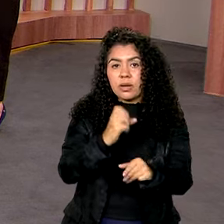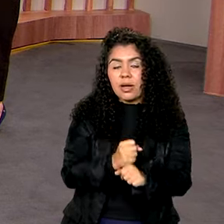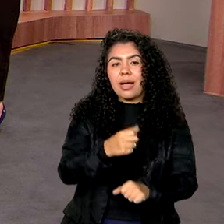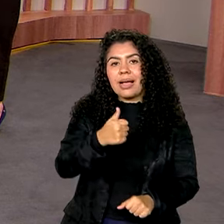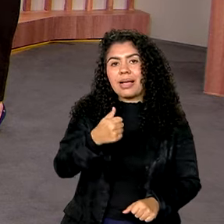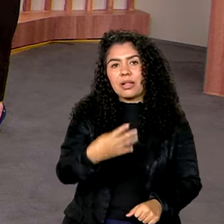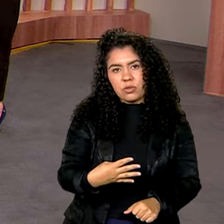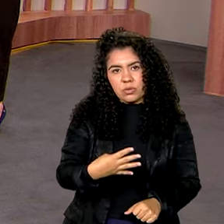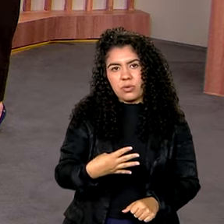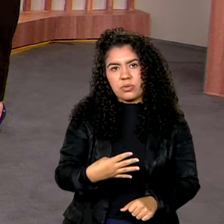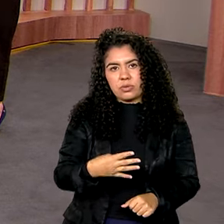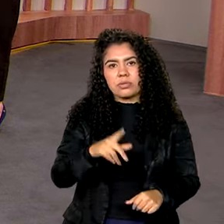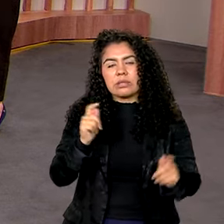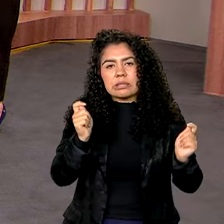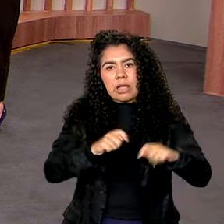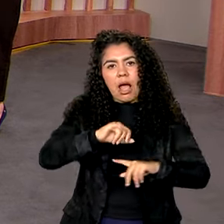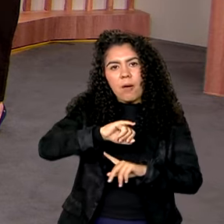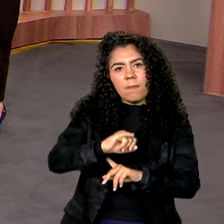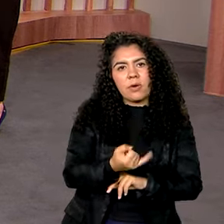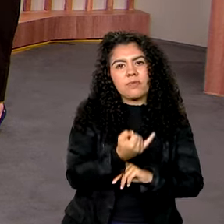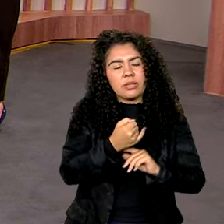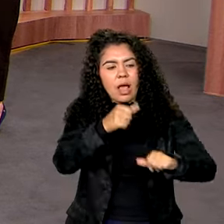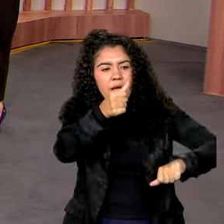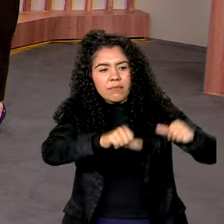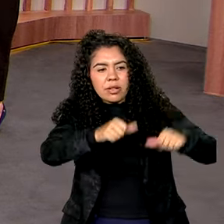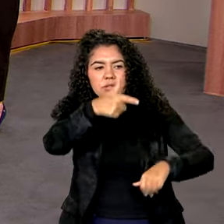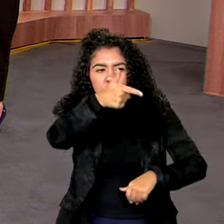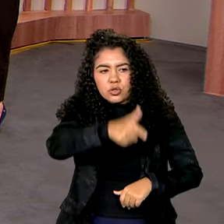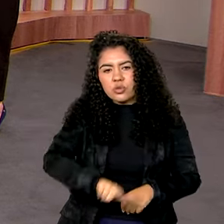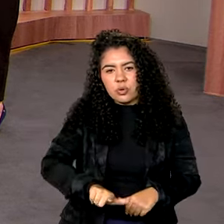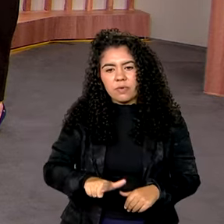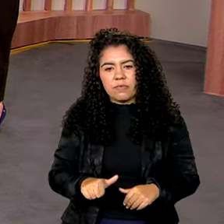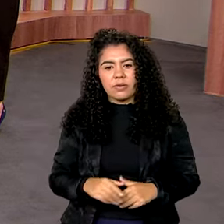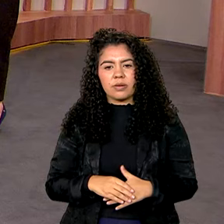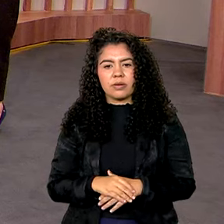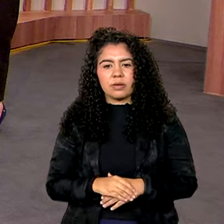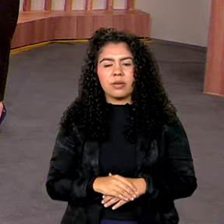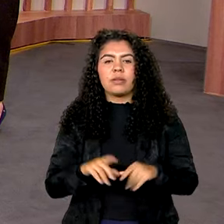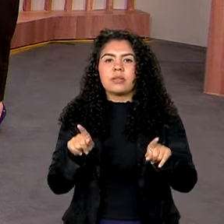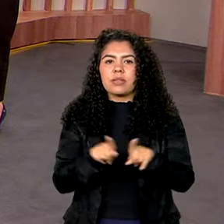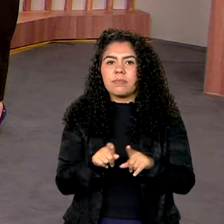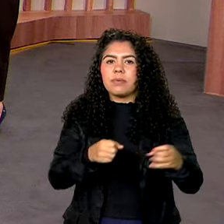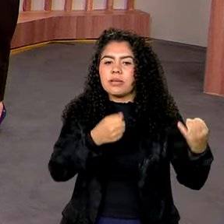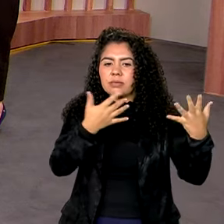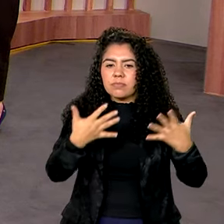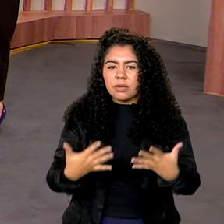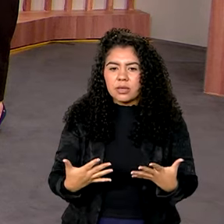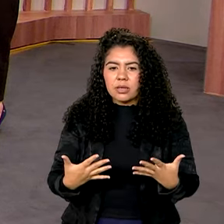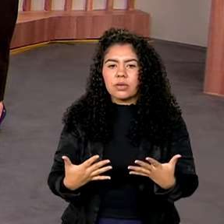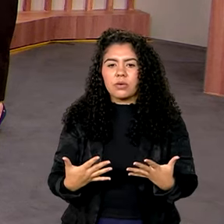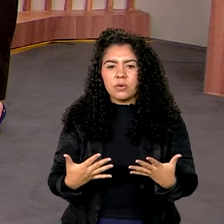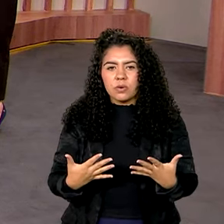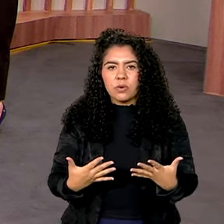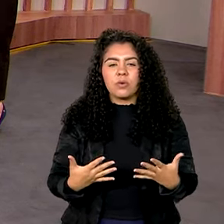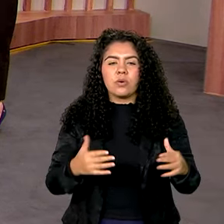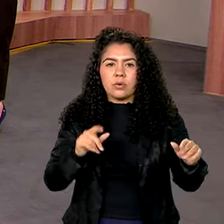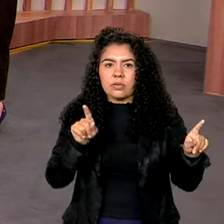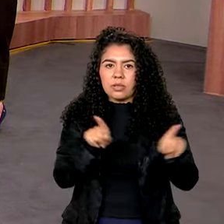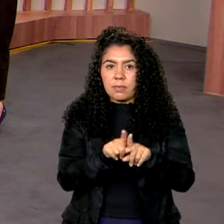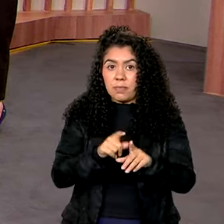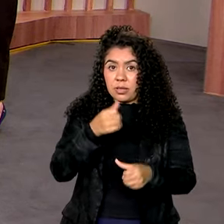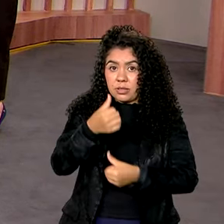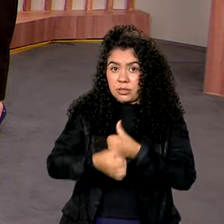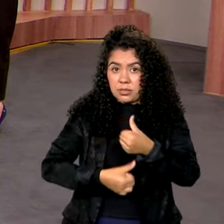estão sendo otimizados, estão sendo revistos. Então, esse foi um dos assuntos que a gente trouxe. A gente falou de bastante agora no segundo semestre,